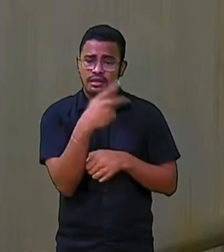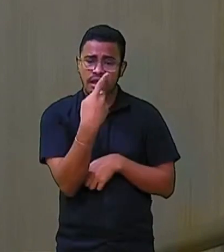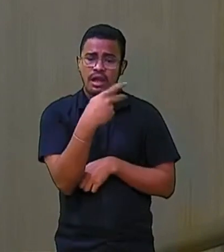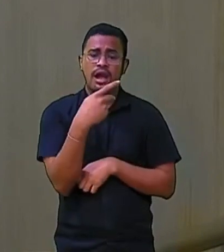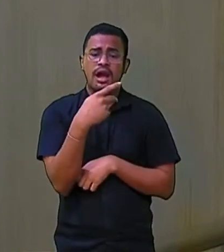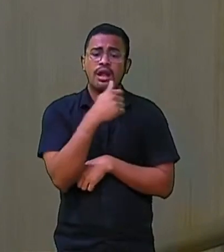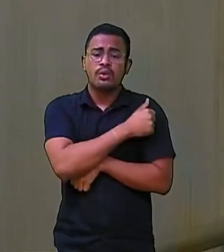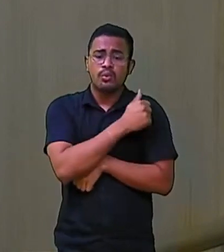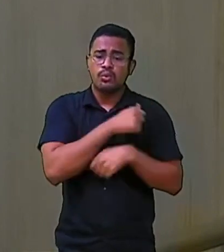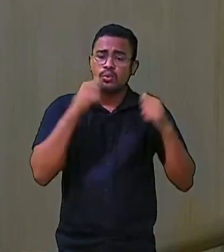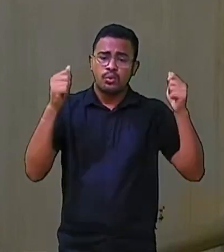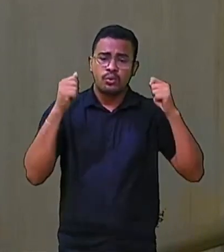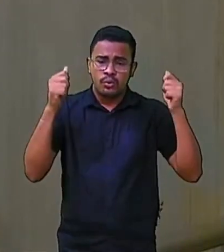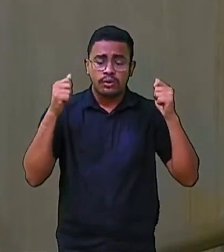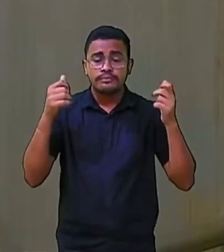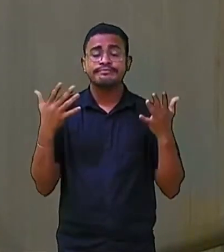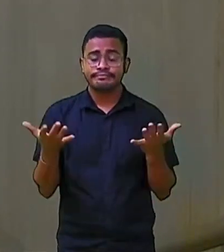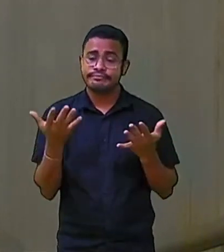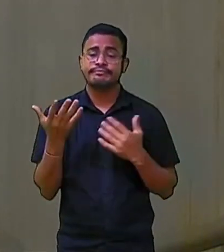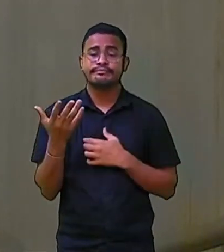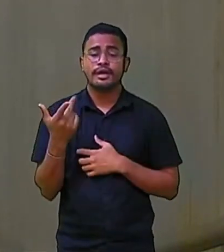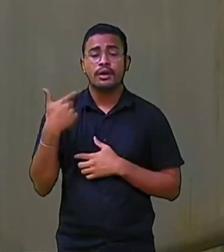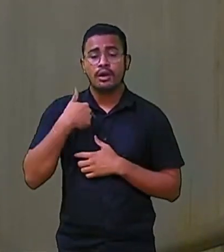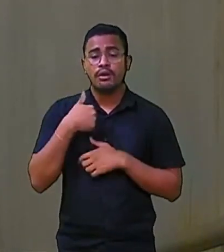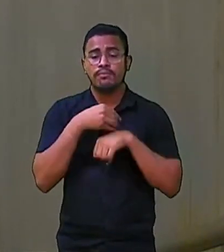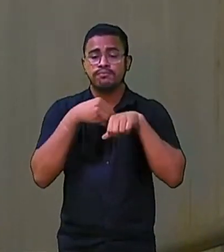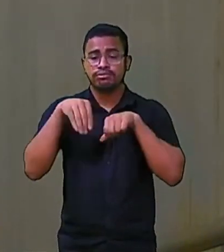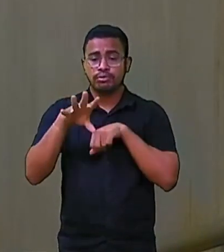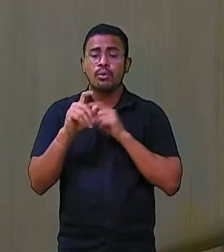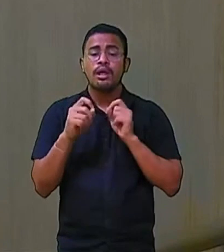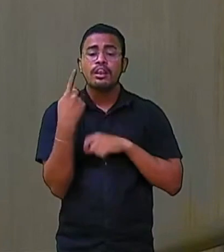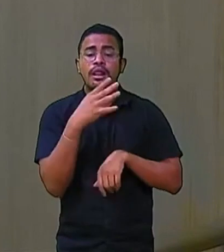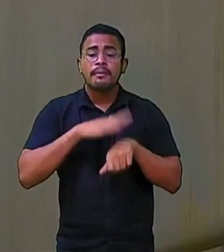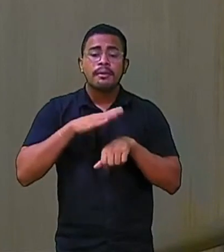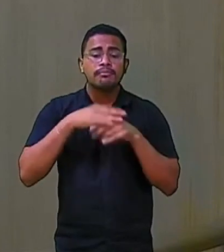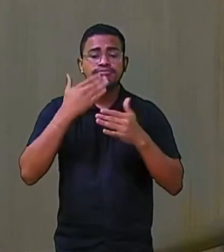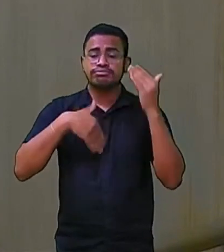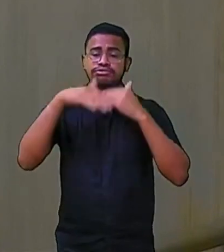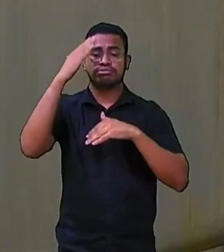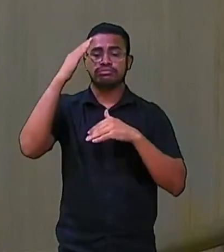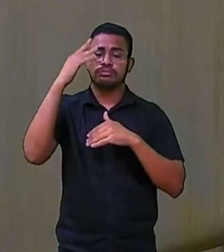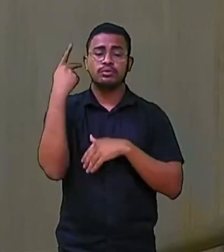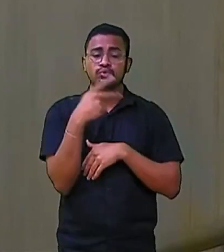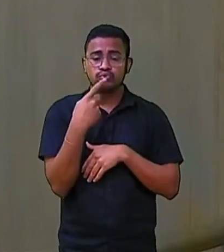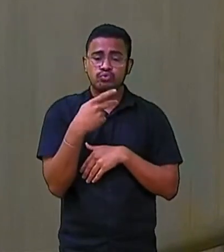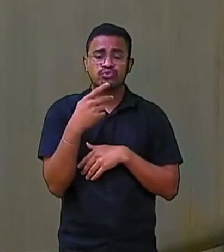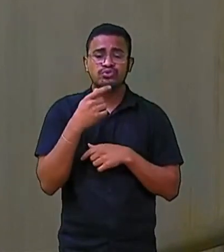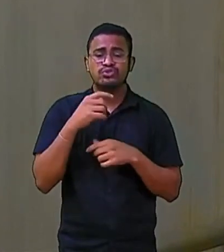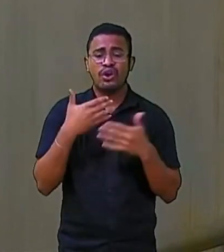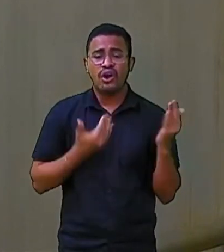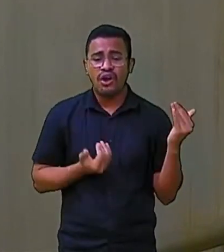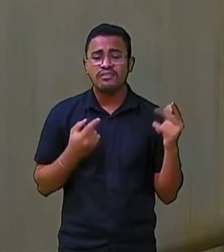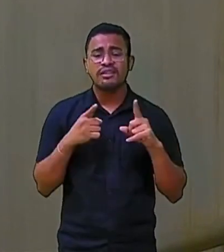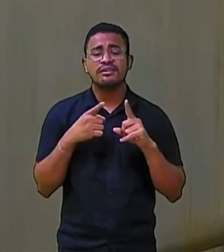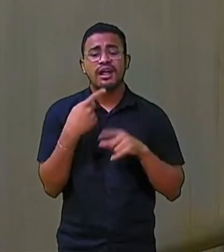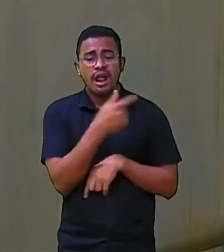cartazes Não é o Cláudio Pinho, estou reproduzindo a indignação da juventude e dos alunos do